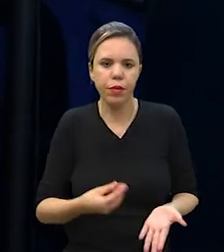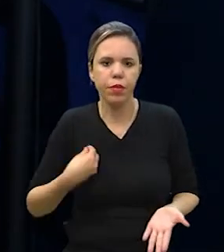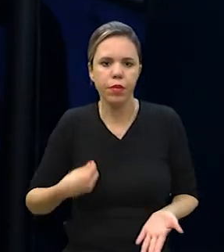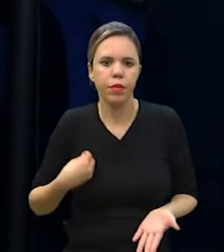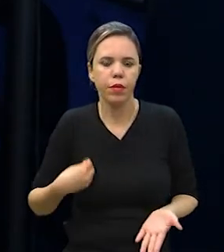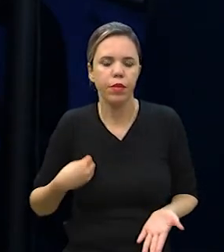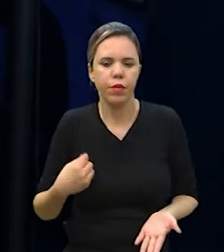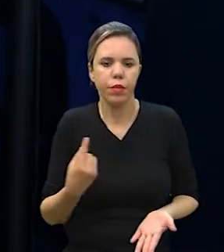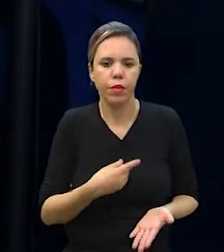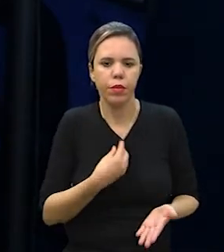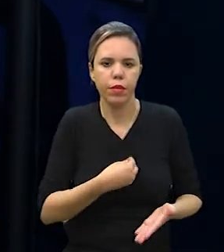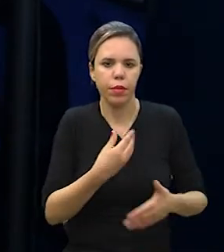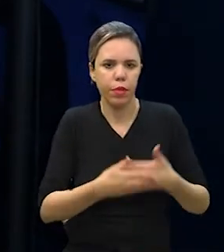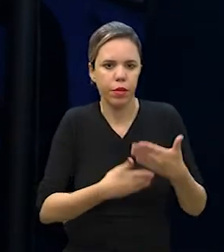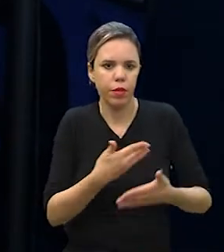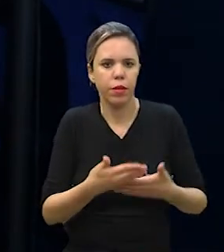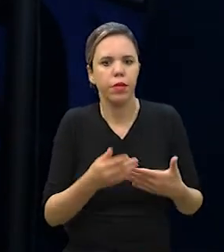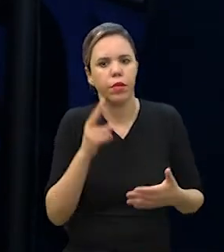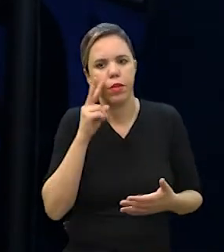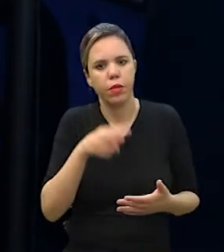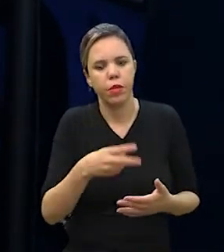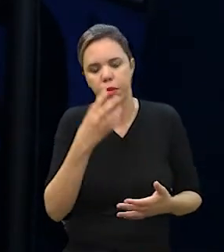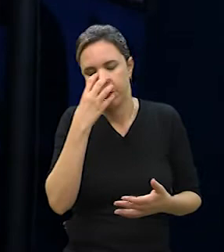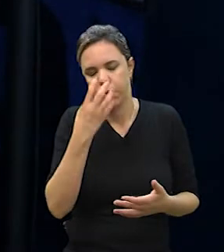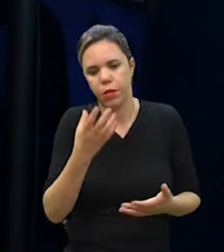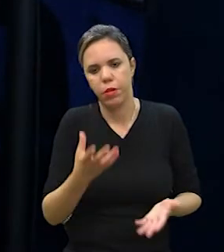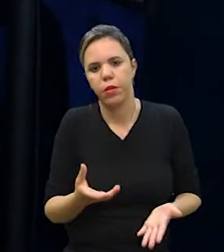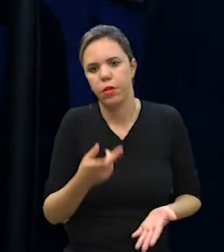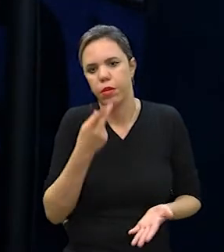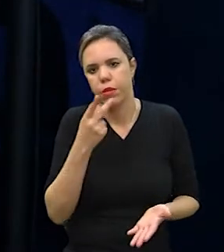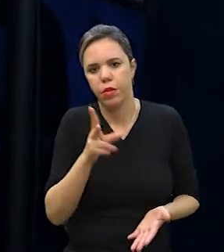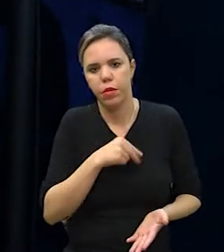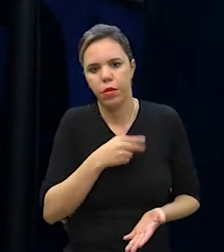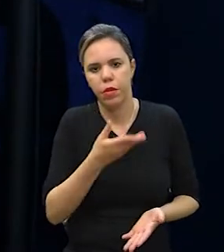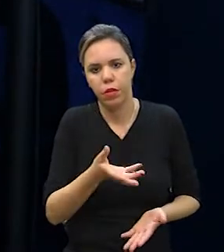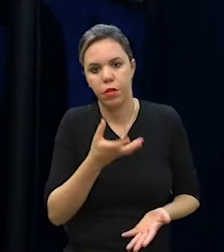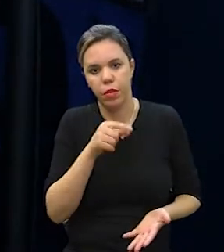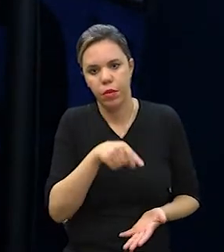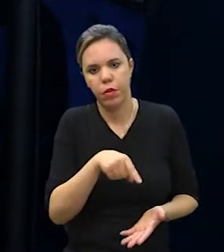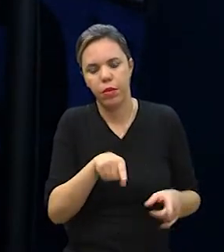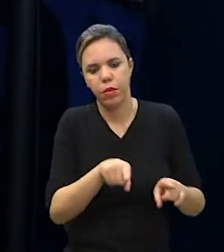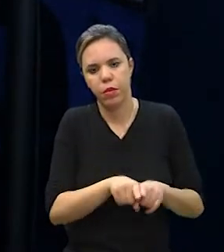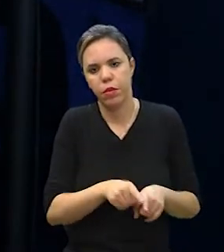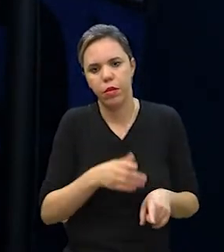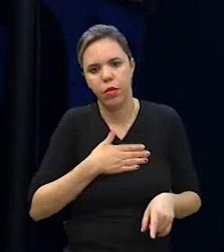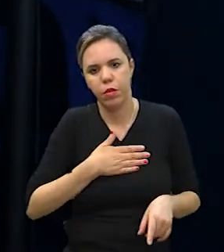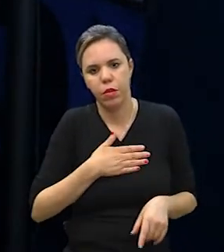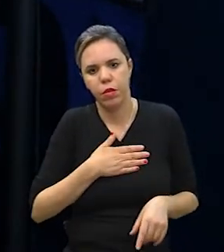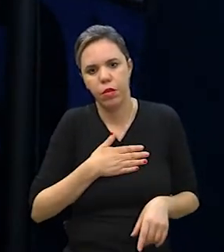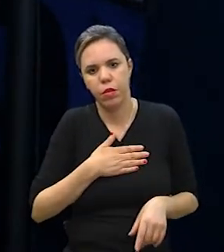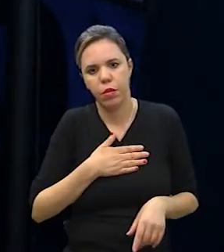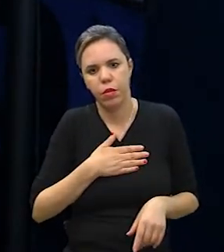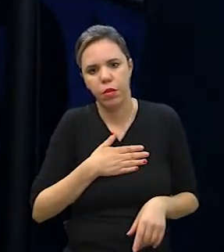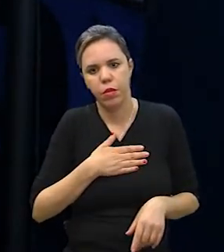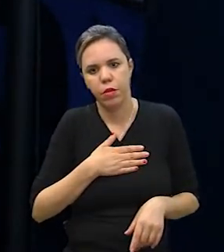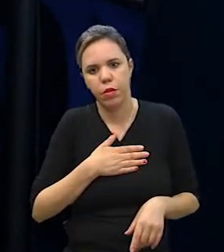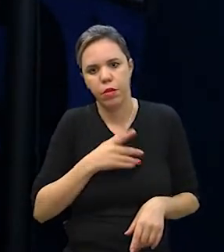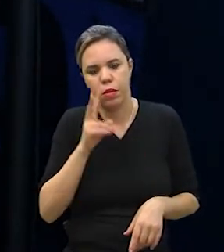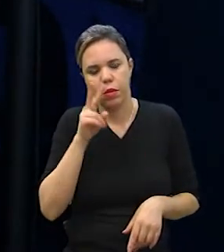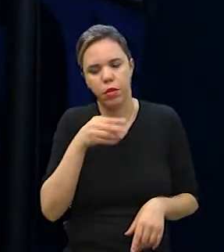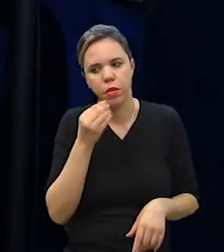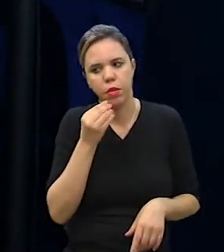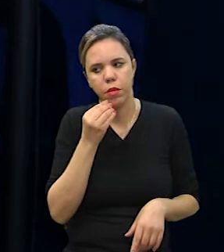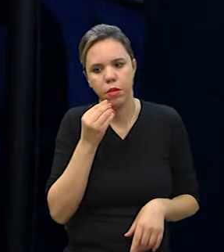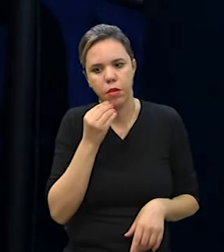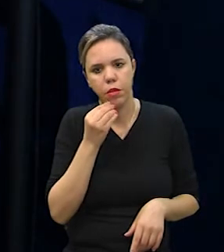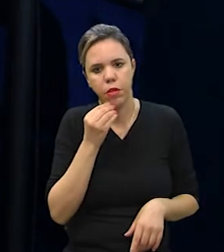a gente, quem vivia a nossa rotina, quem via os nossos cachorros, falavam, nossa, eu quero também isso para o meu. E aí a